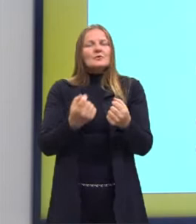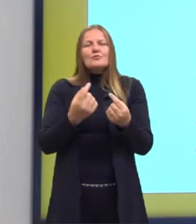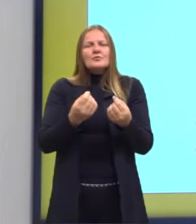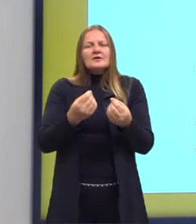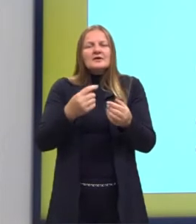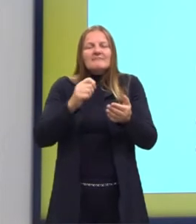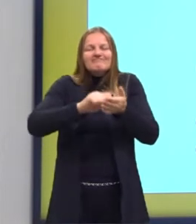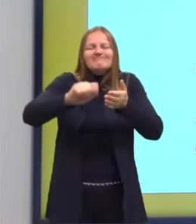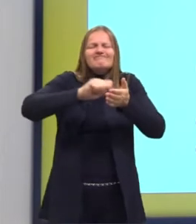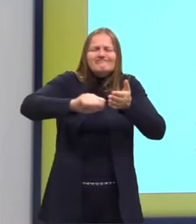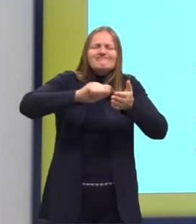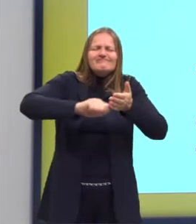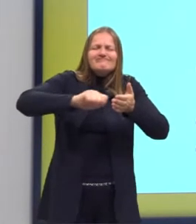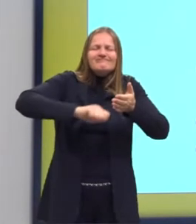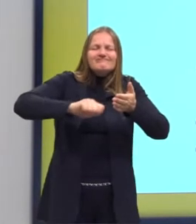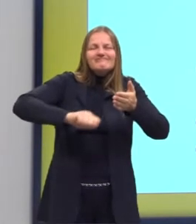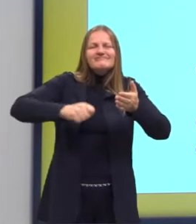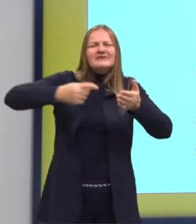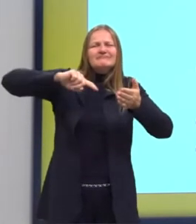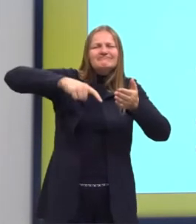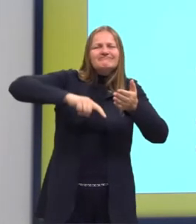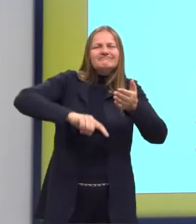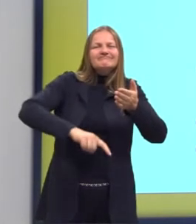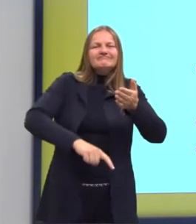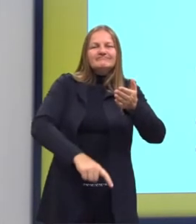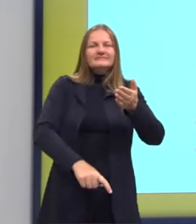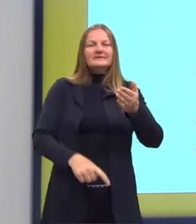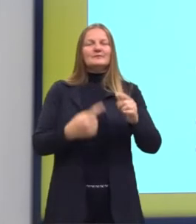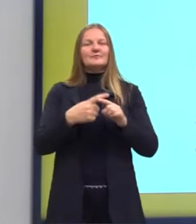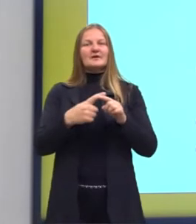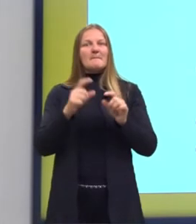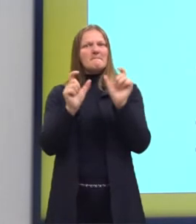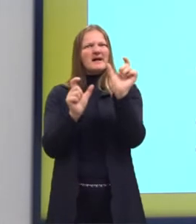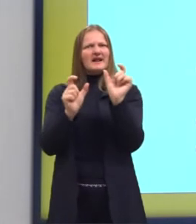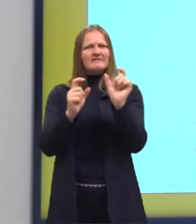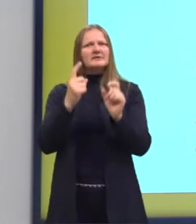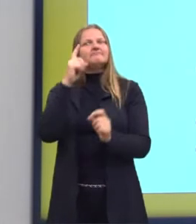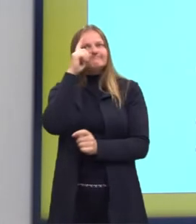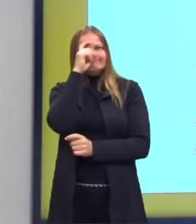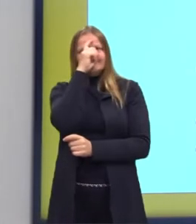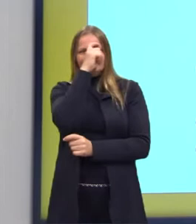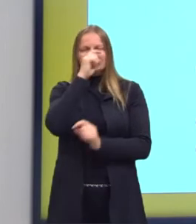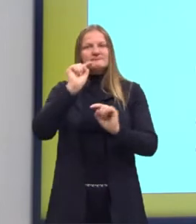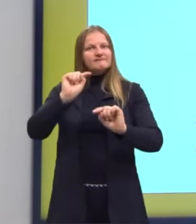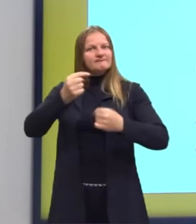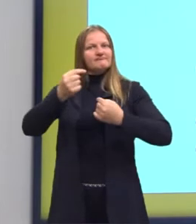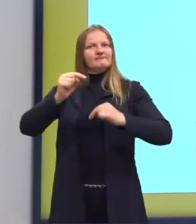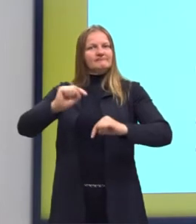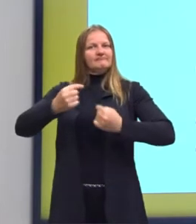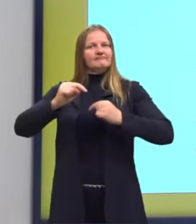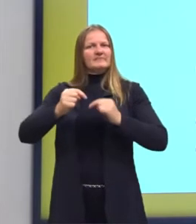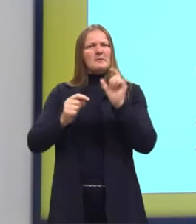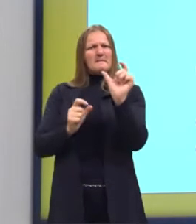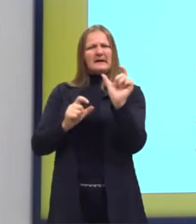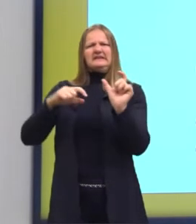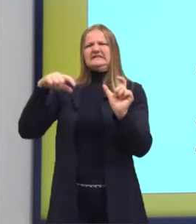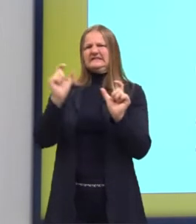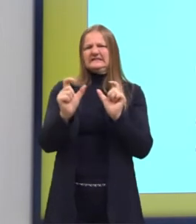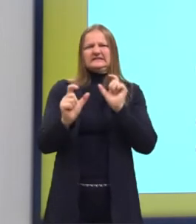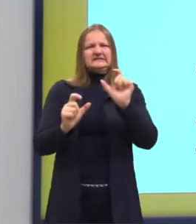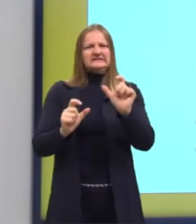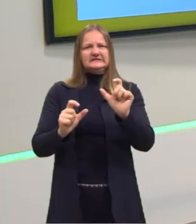das obras naturalistas nós veremos muitas palavras fortes. palavrões, inclusive.